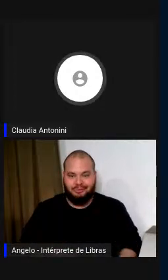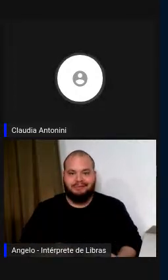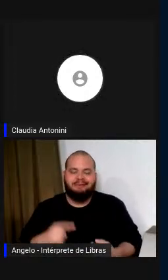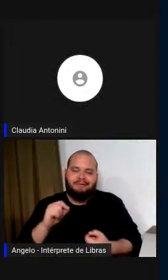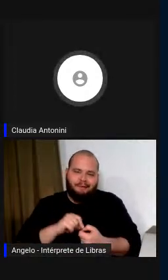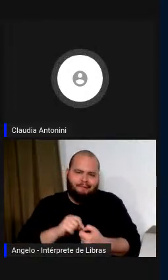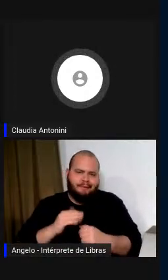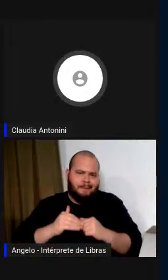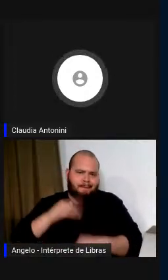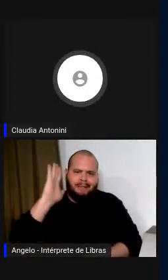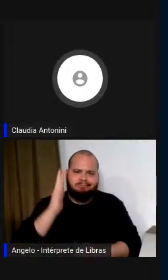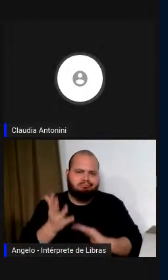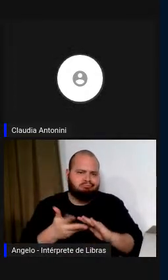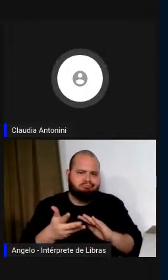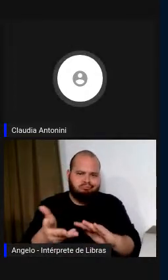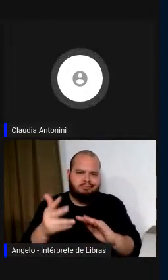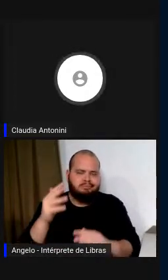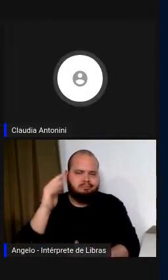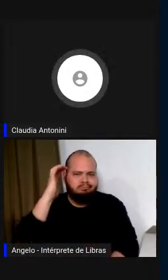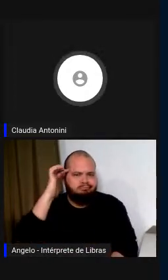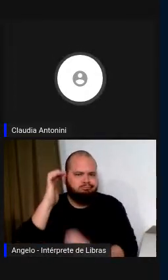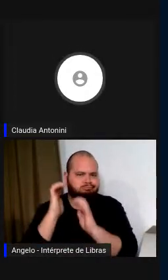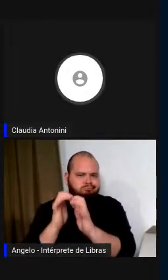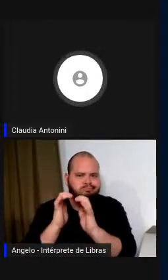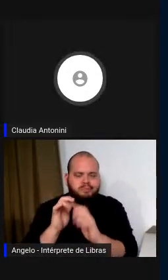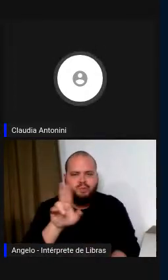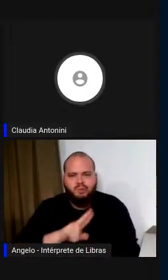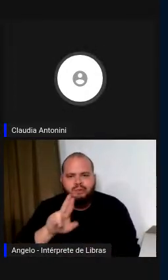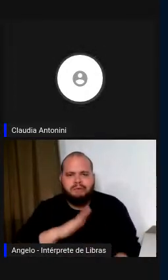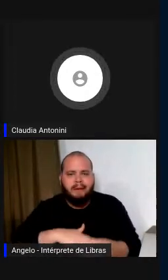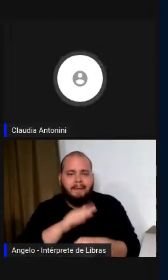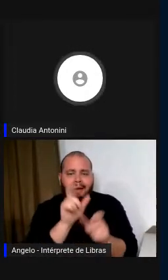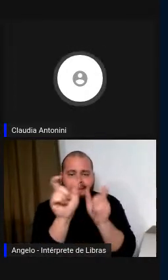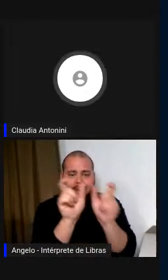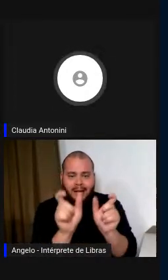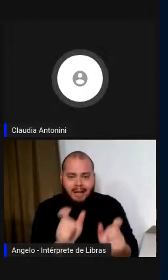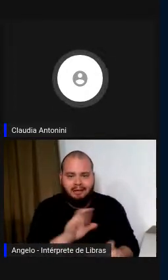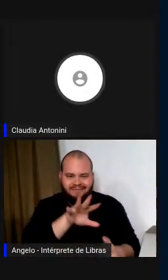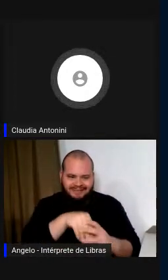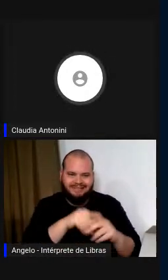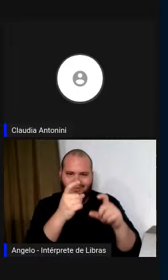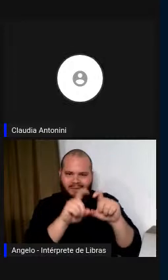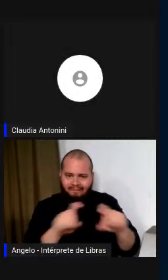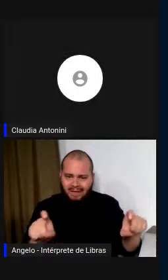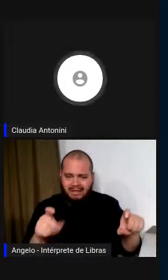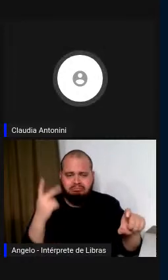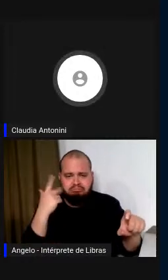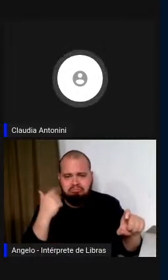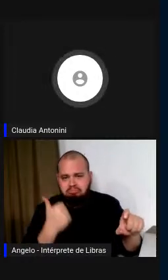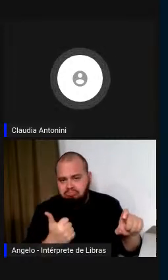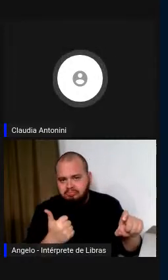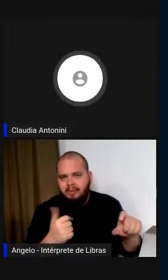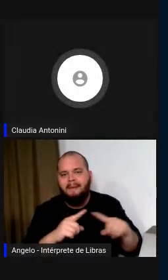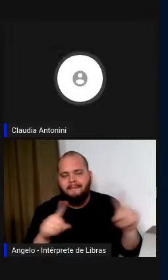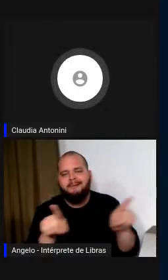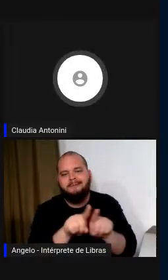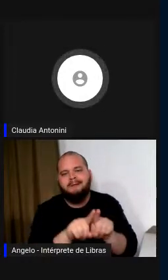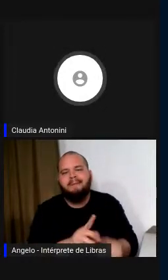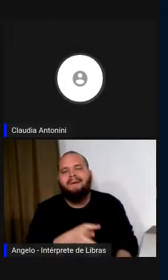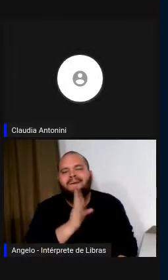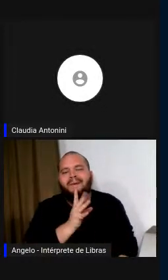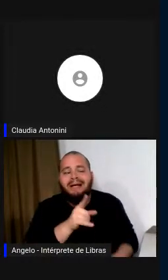mais, usamos não somente as palavras dentro de uma frase, mas conhecemos o